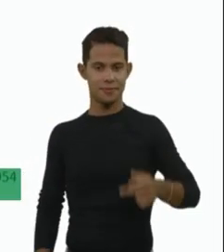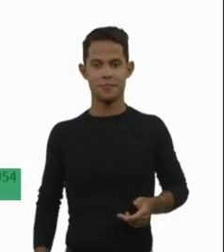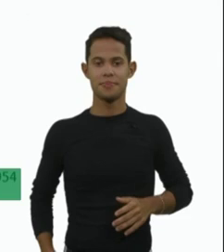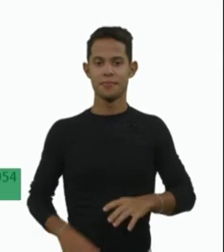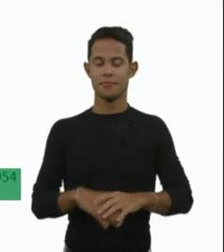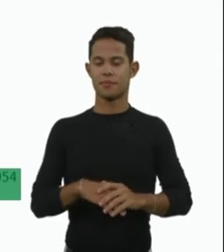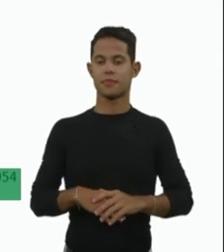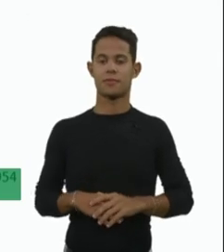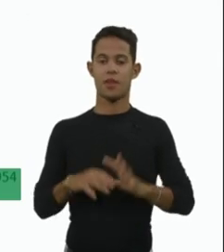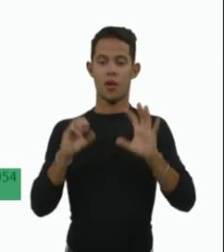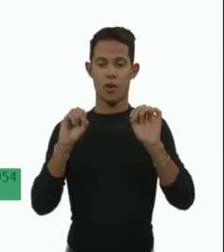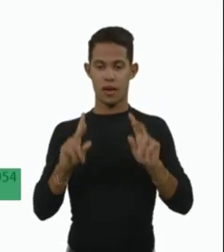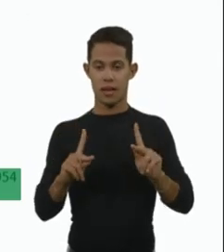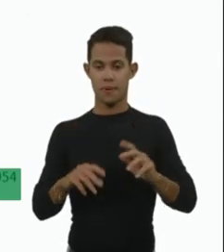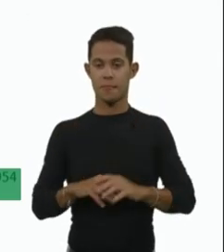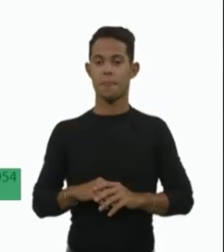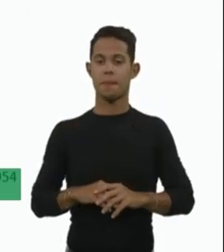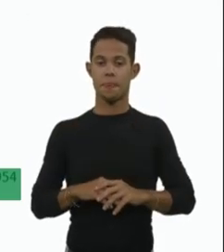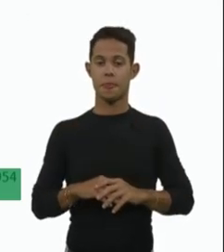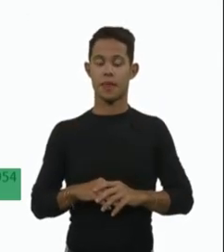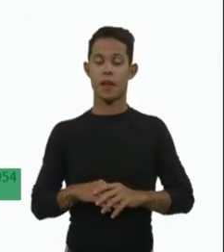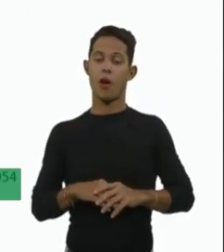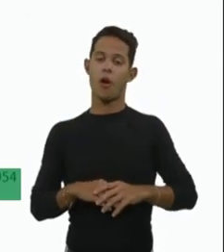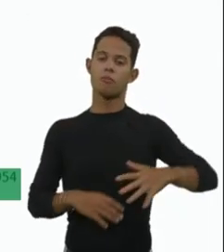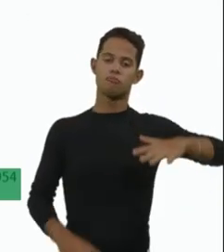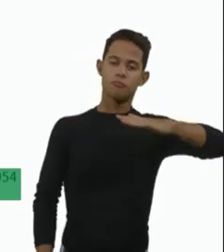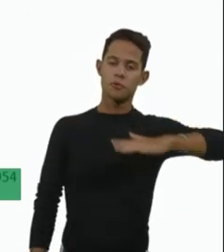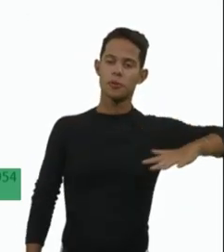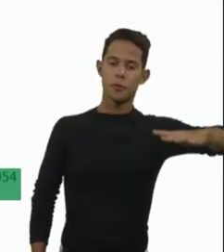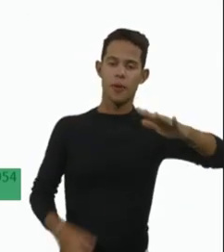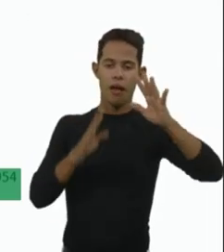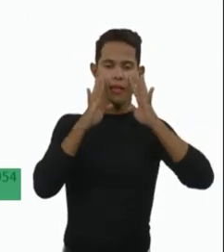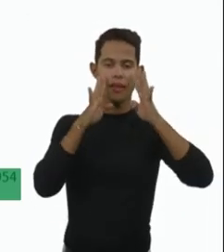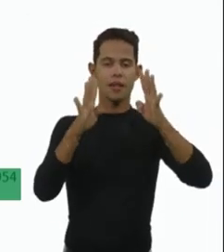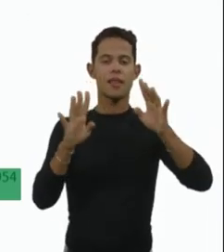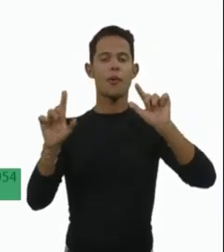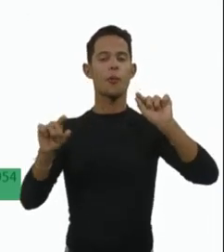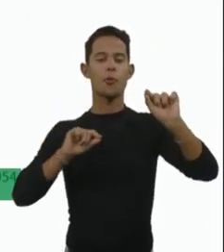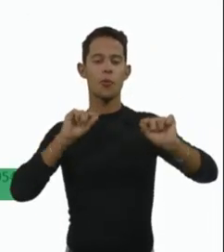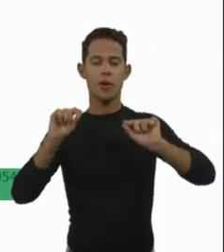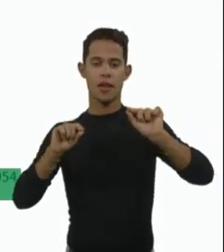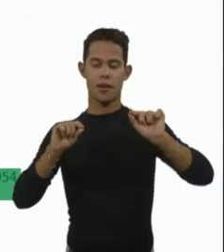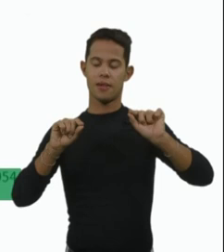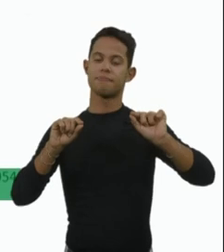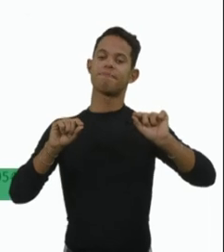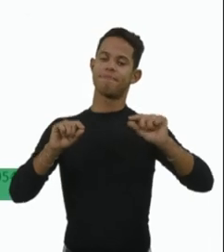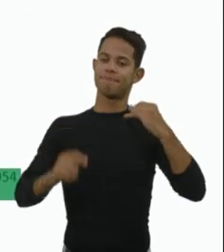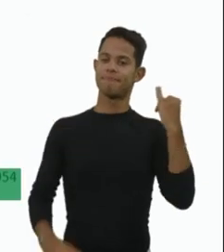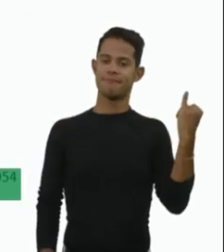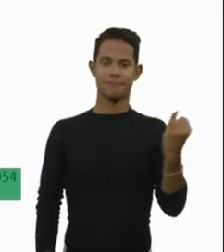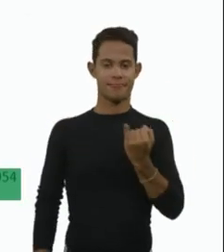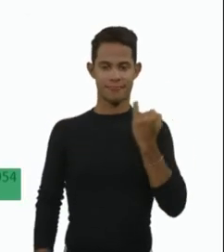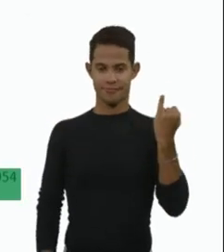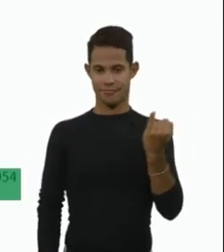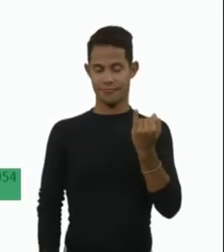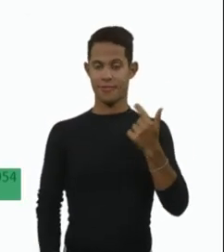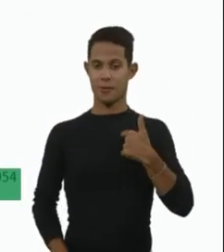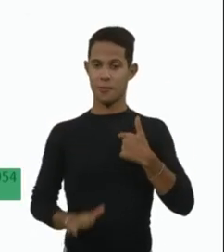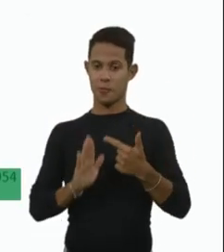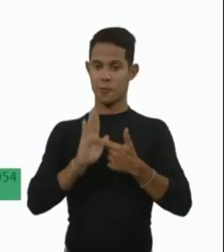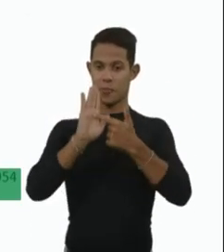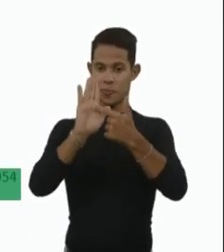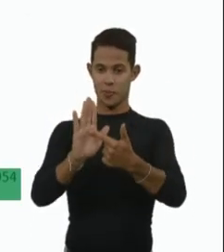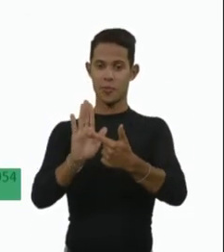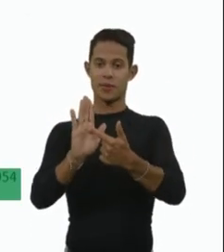Bom, mas, aqui eu quero chamar a atenção de uma coisa extremamente importante, né, eu até vou mostrar um caso clínico